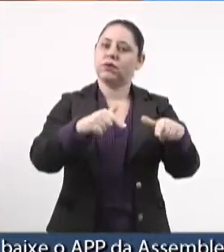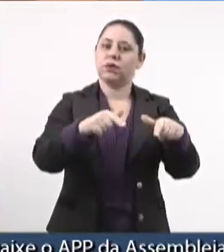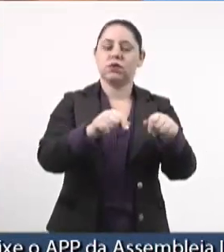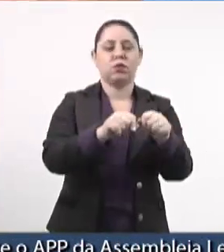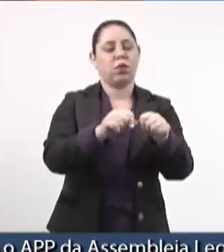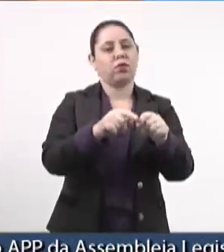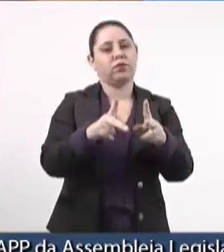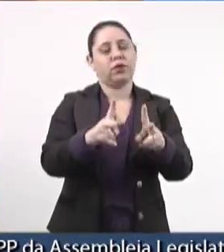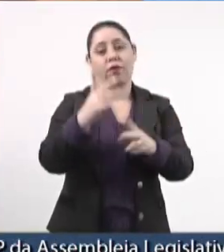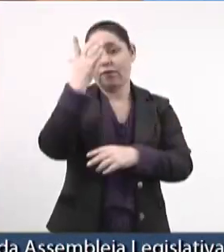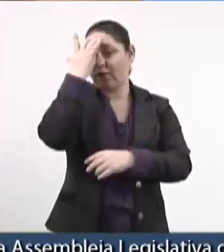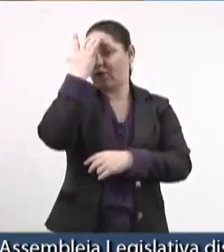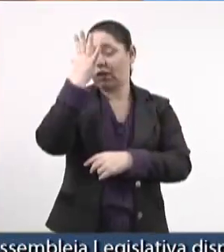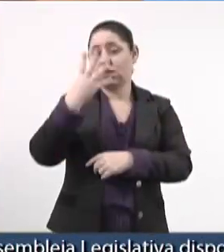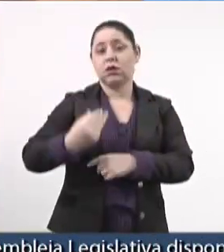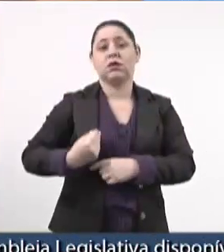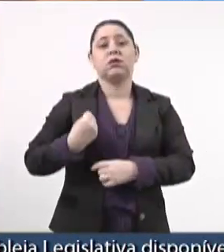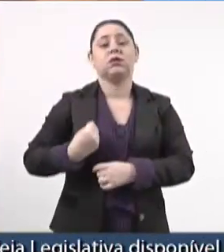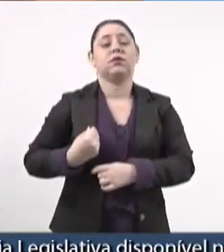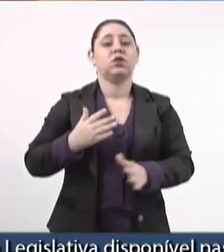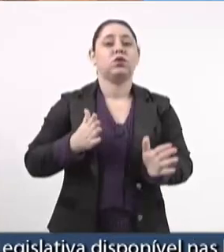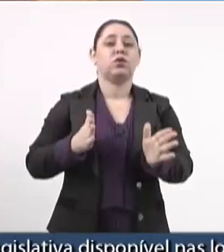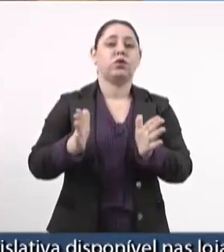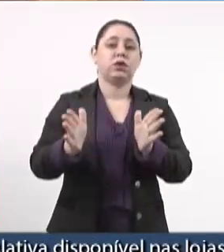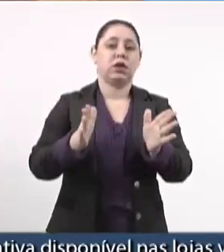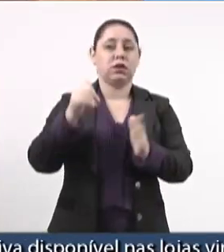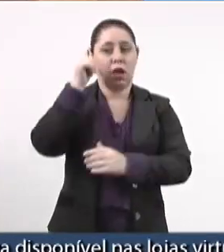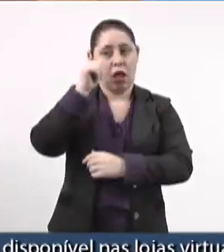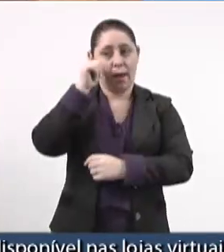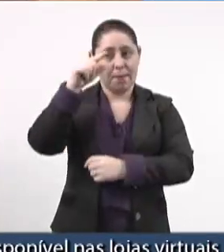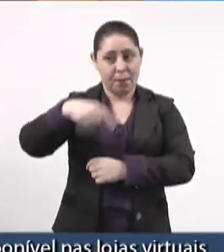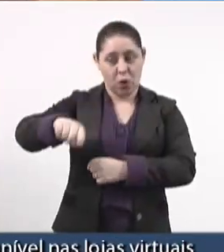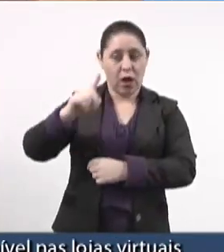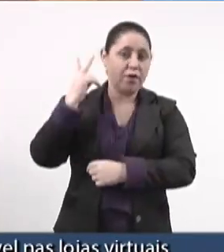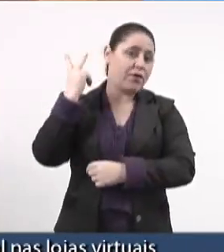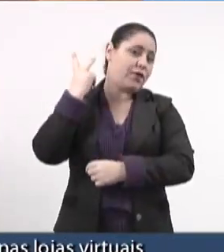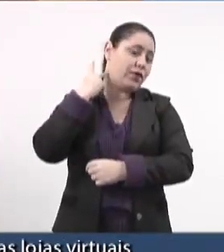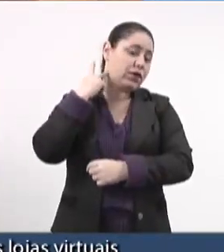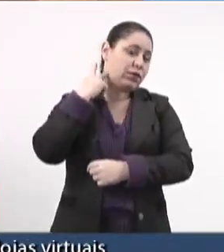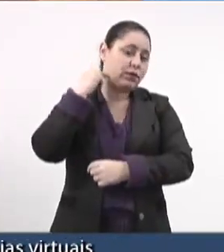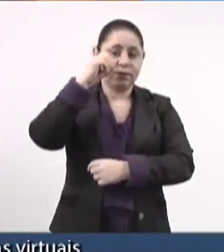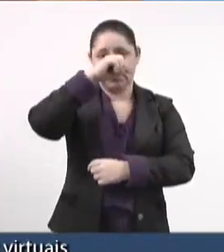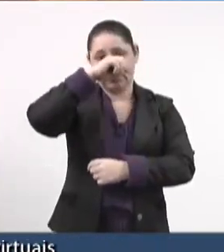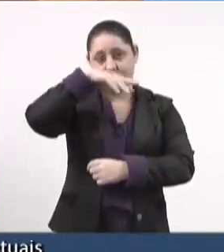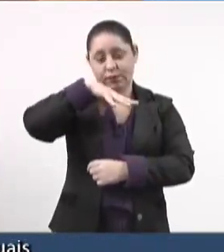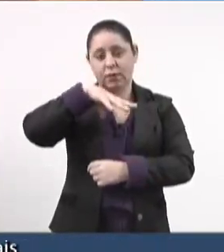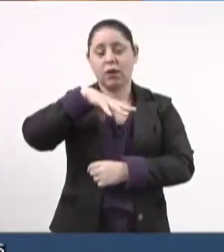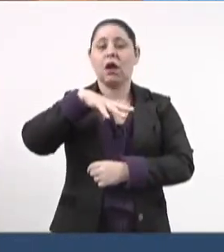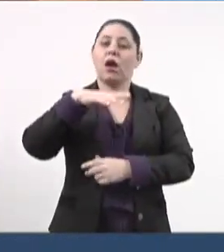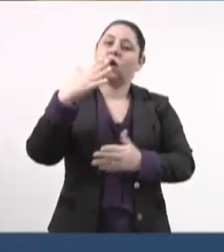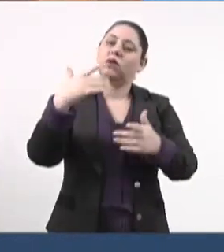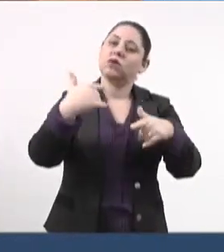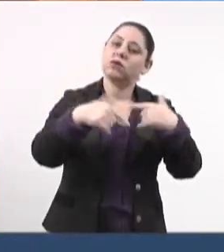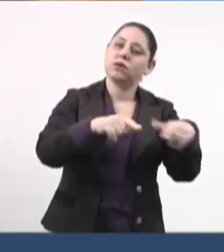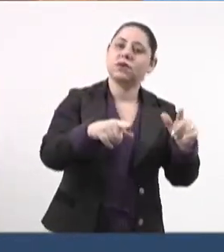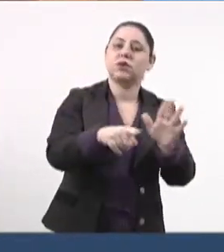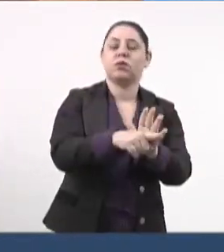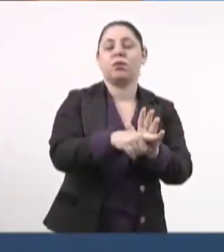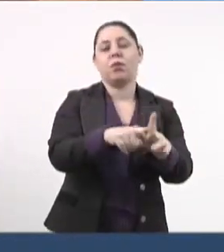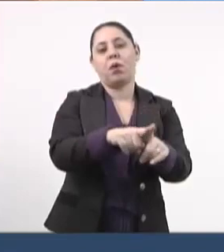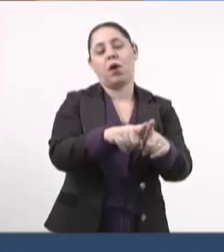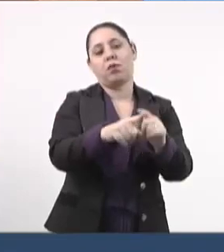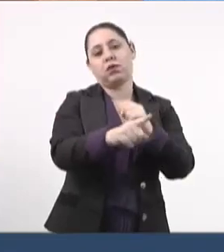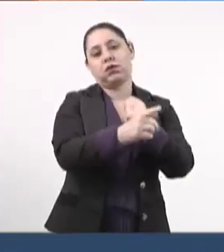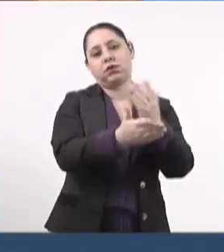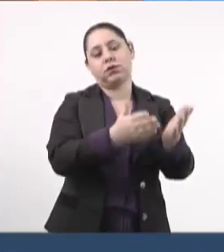funcionando, facilitando o acesso das mulheres vítimas de violência ao serviço do